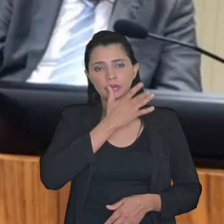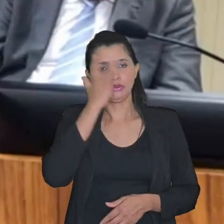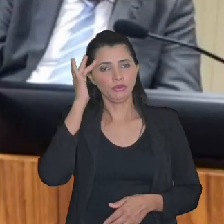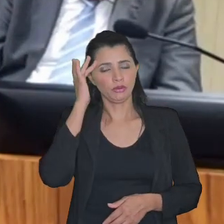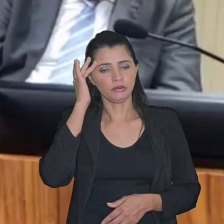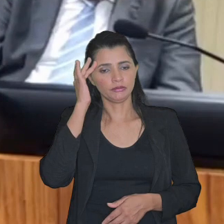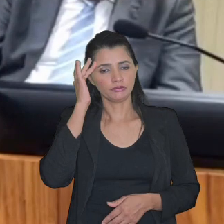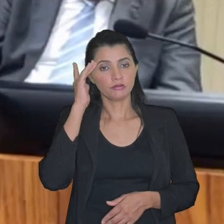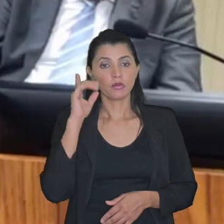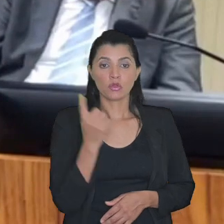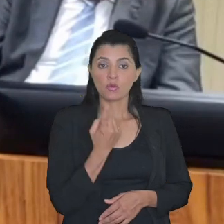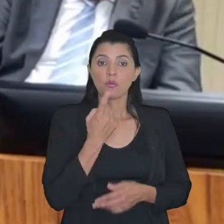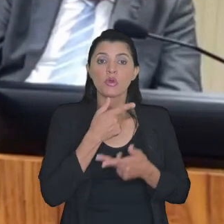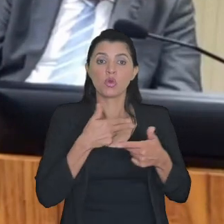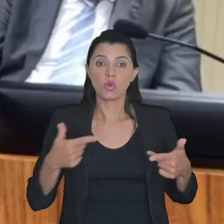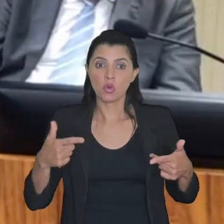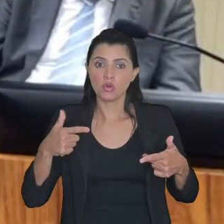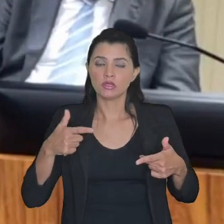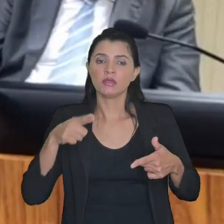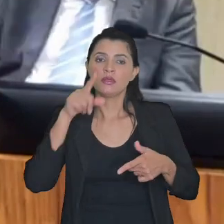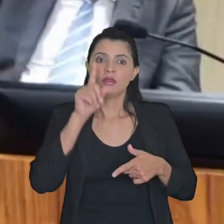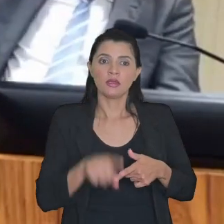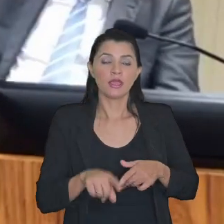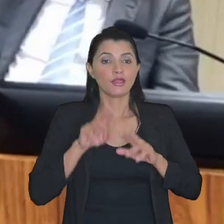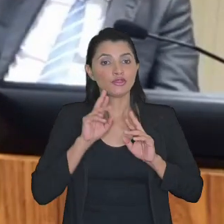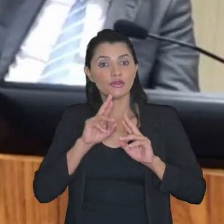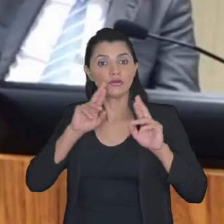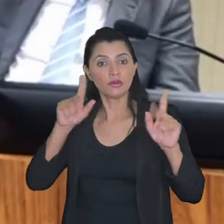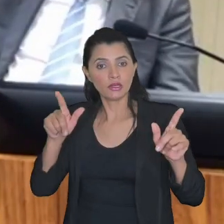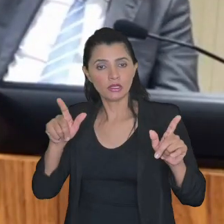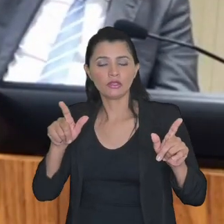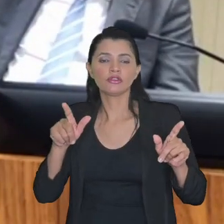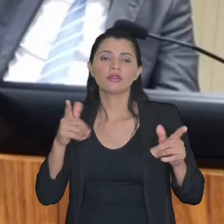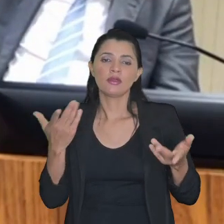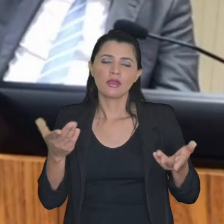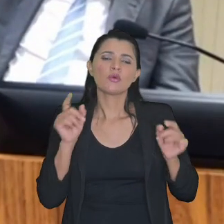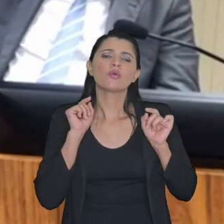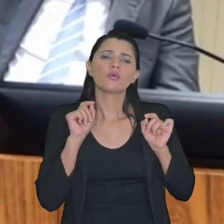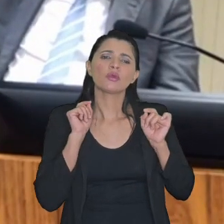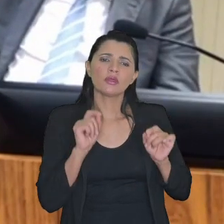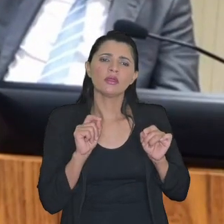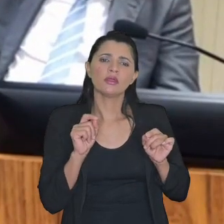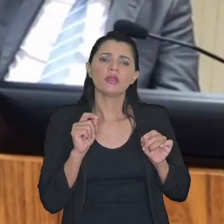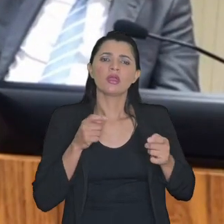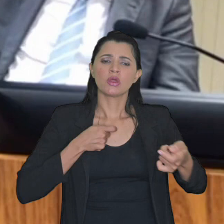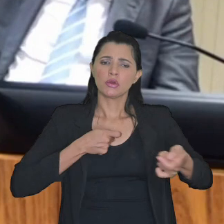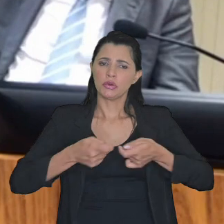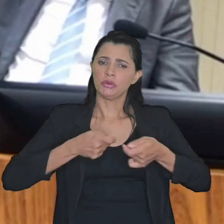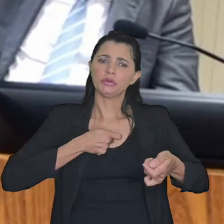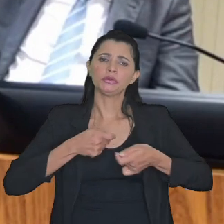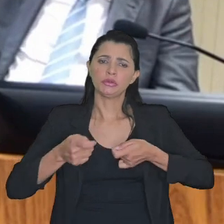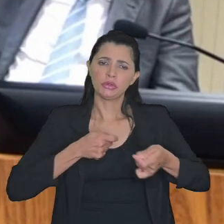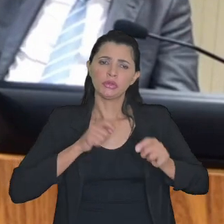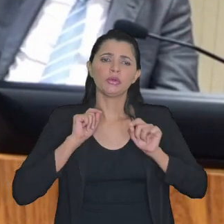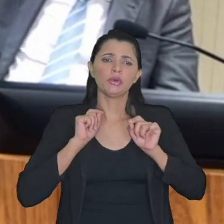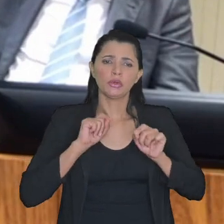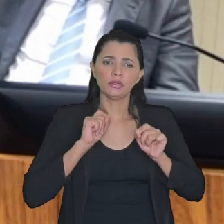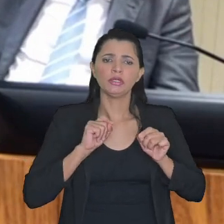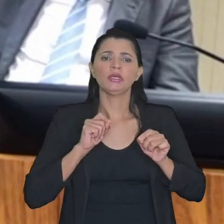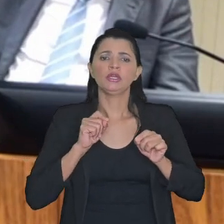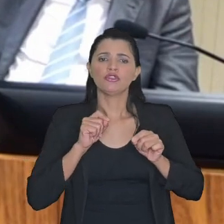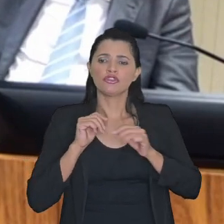uma coisa completamente diferente meus caros é controle de